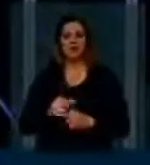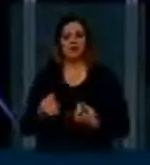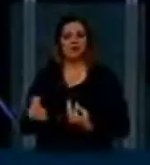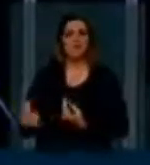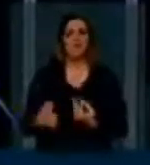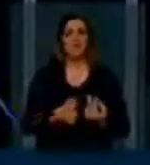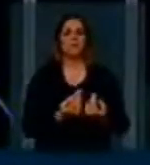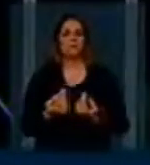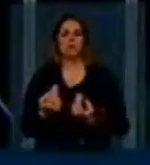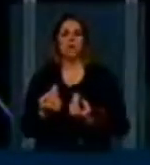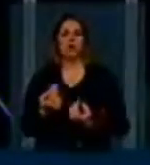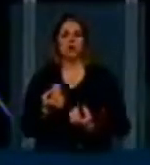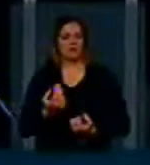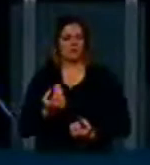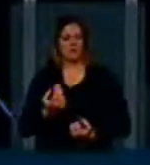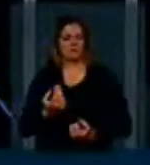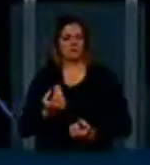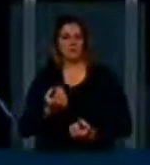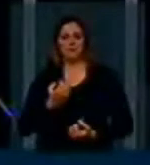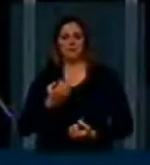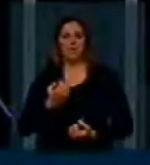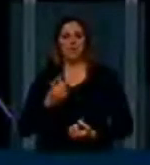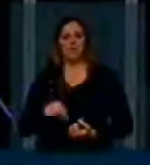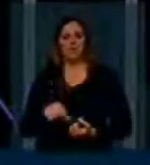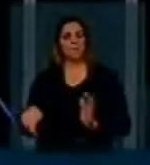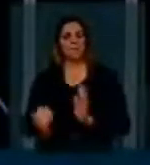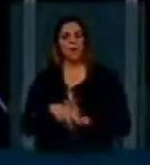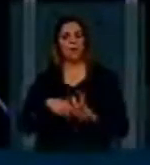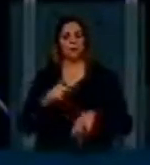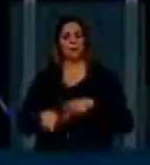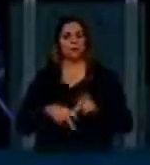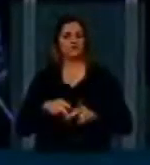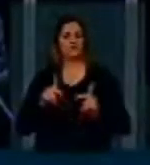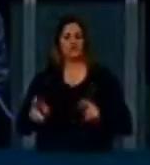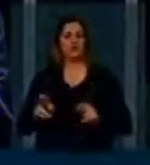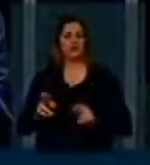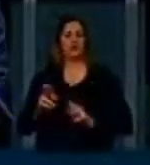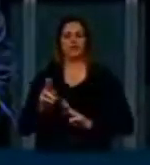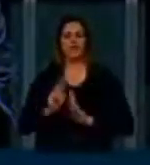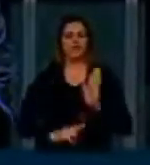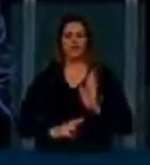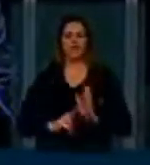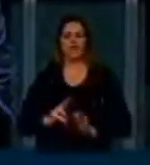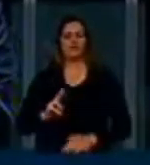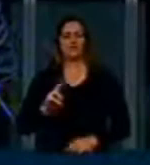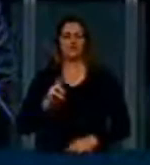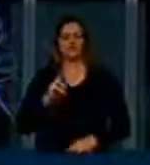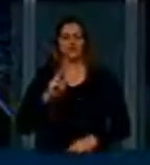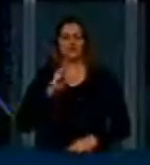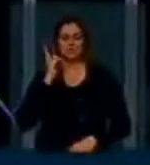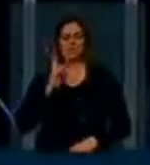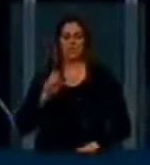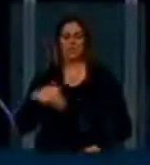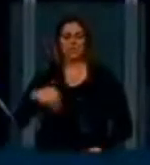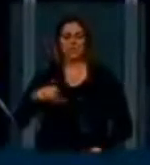o nosso relator, no seu relatório, o deputado Alessandro Molon. A internet pertence a todos nós.